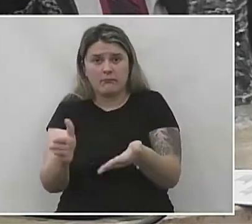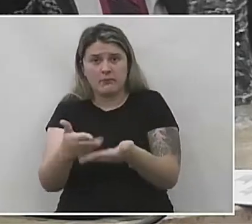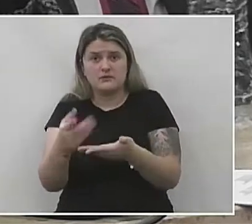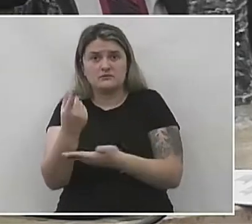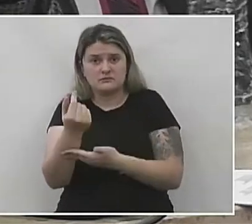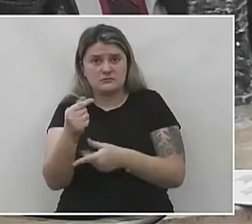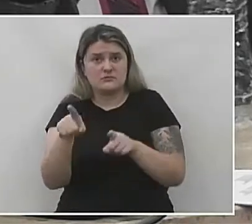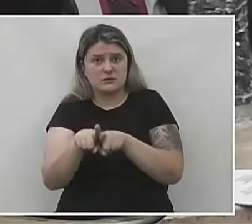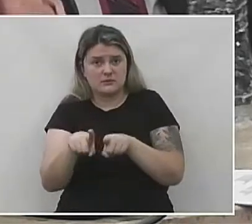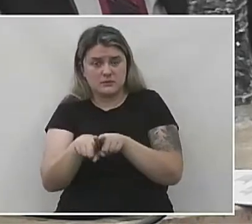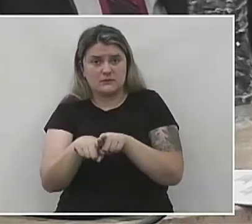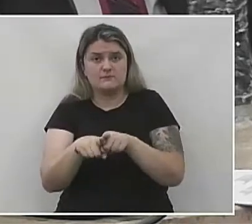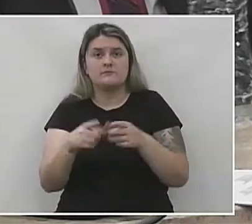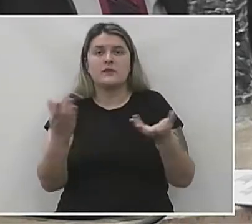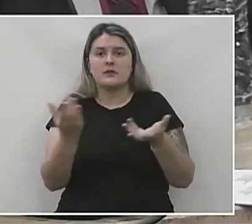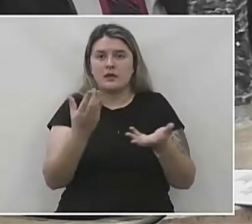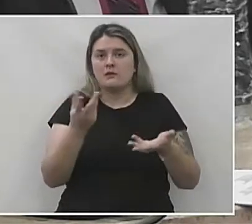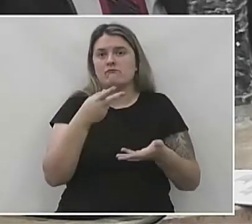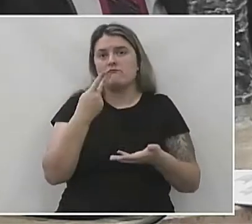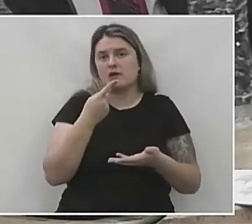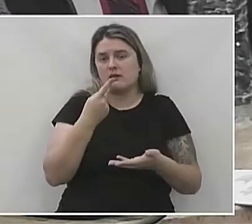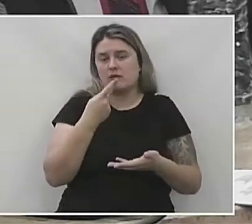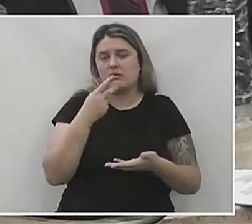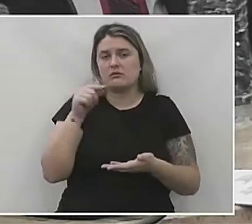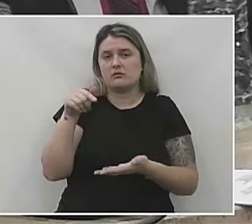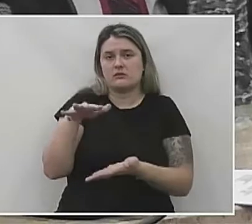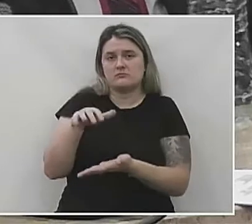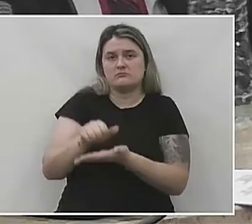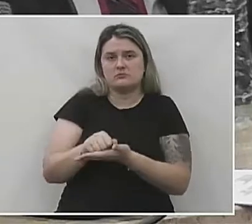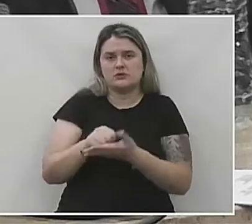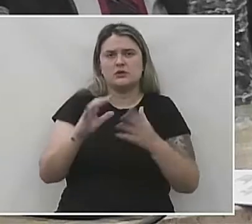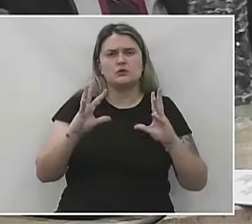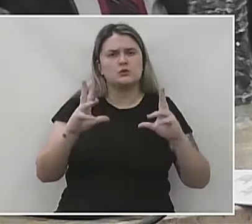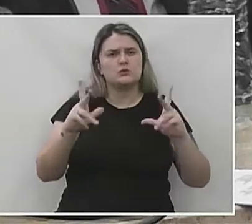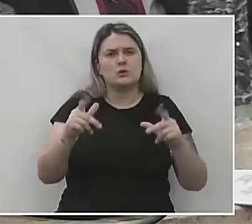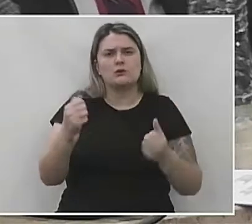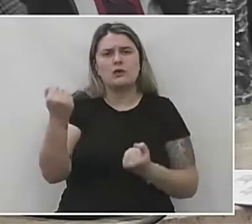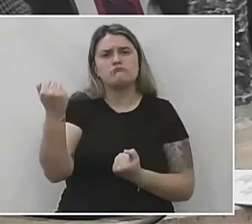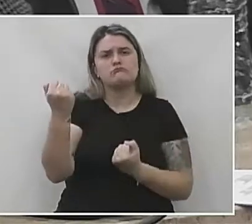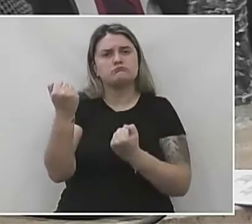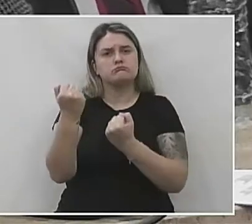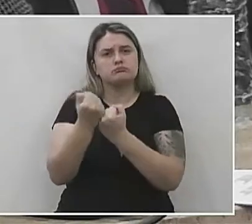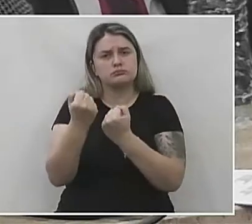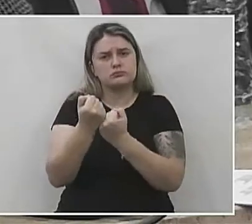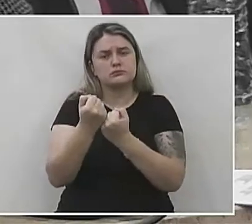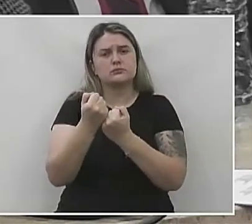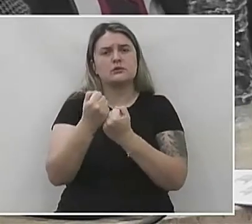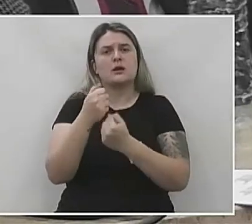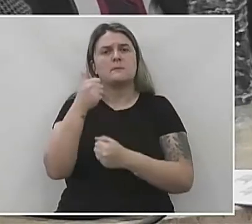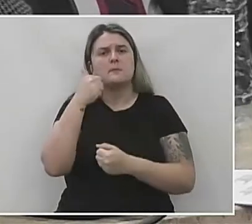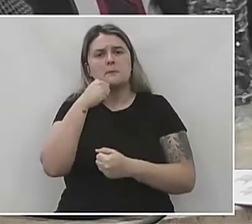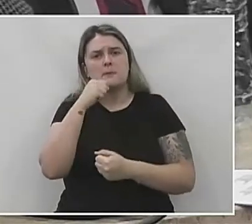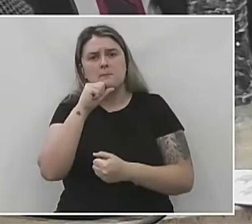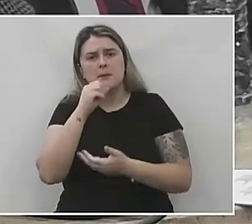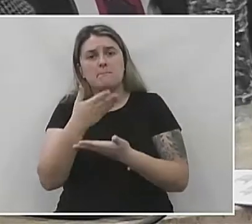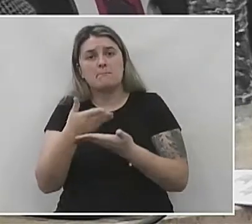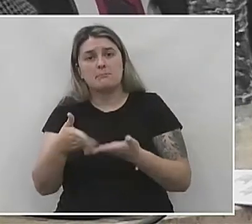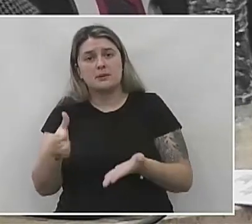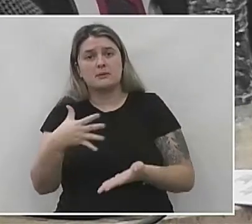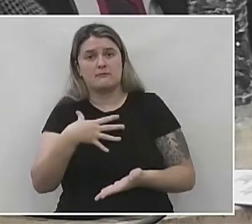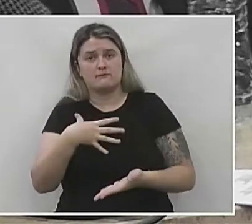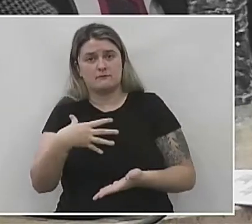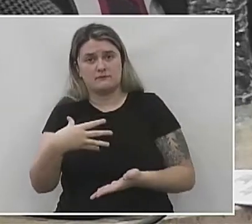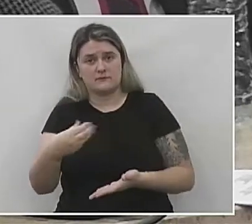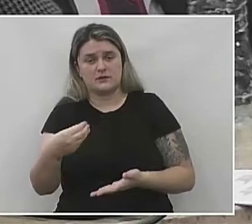também. Bem, eu quero deixar também aqui registrado toda a minha solidariedade às mães que perderam seus